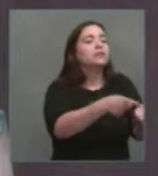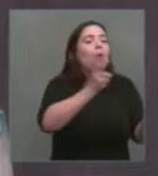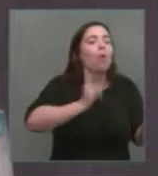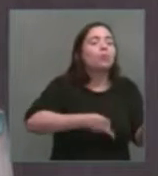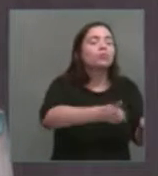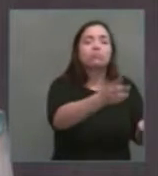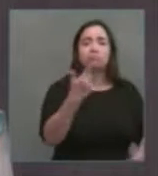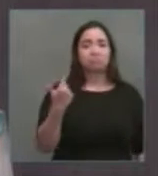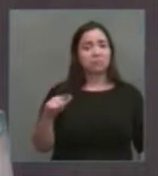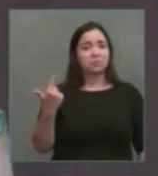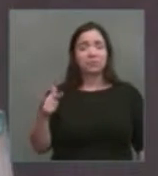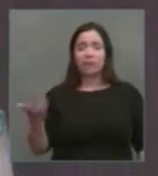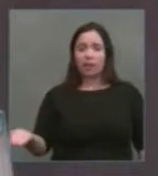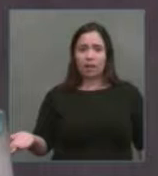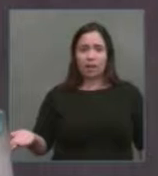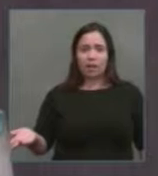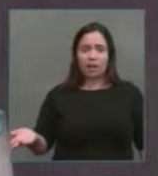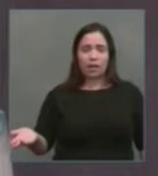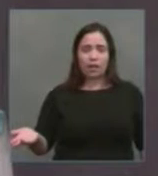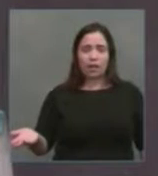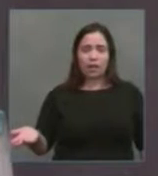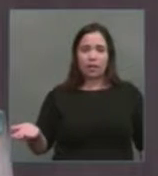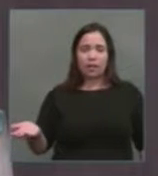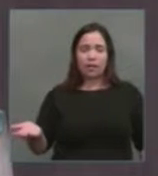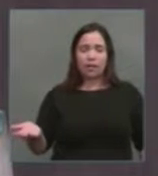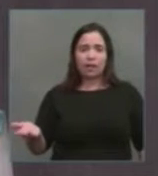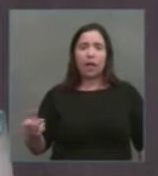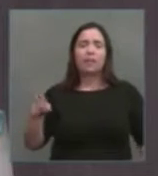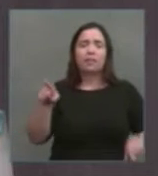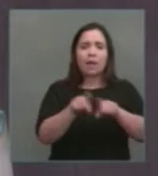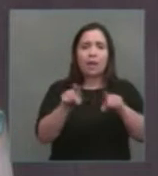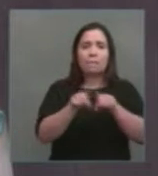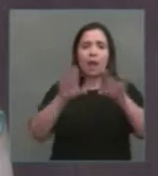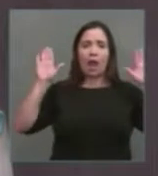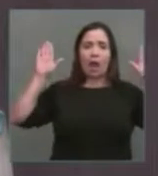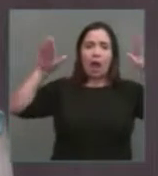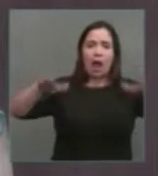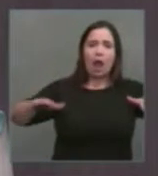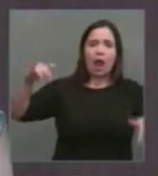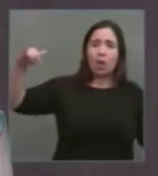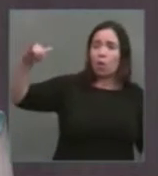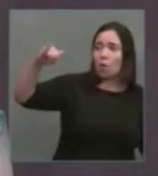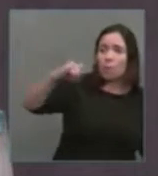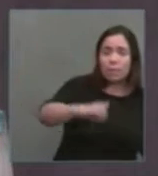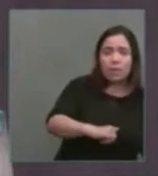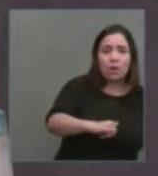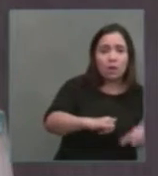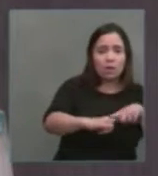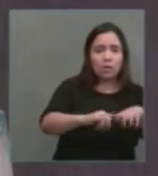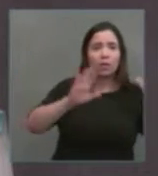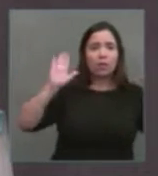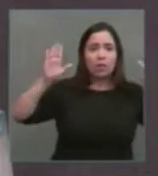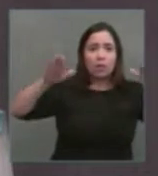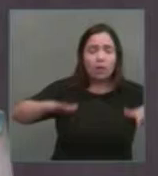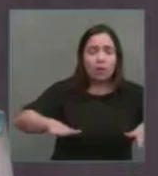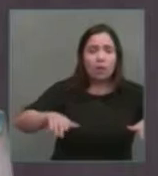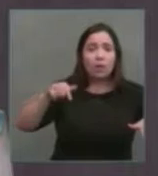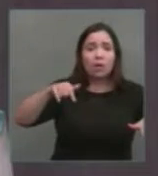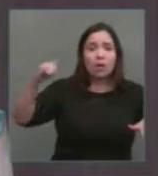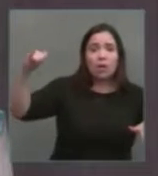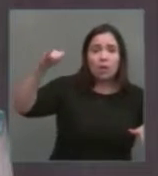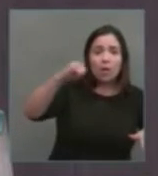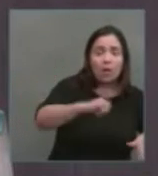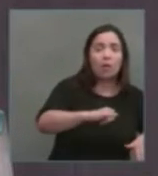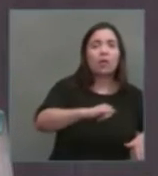Você vai entregar vários terminais aeroportuários. Terminal aeroportuário é segurança nacional.